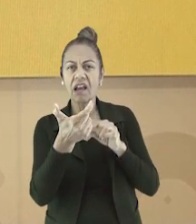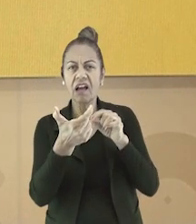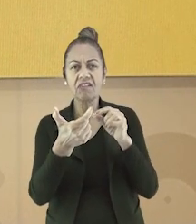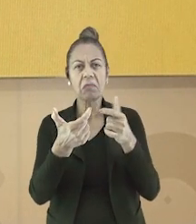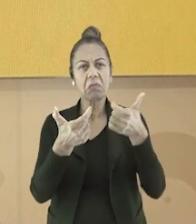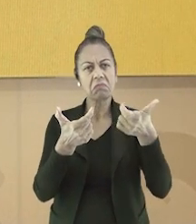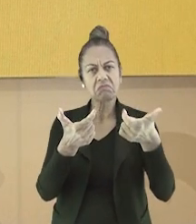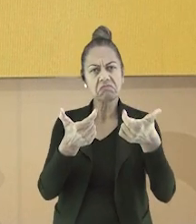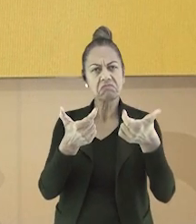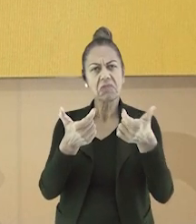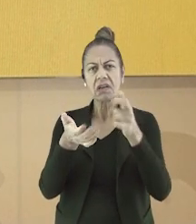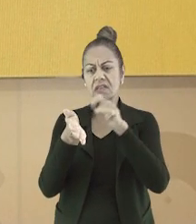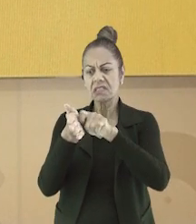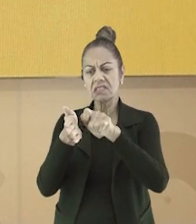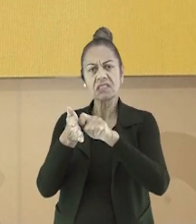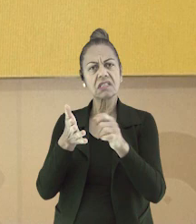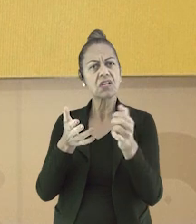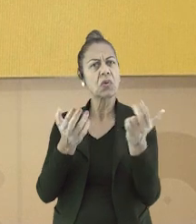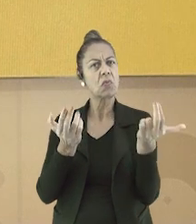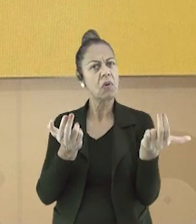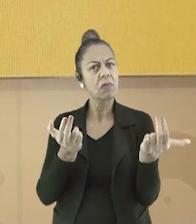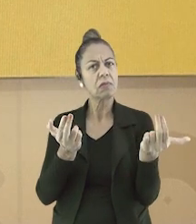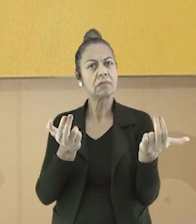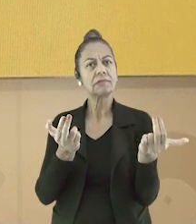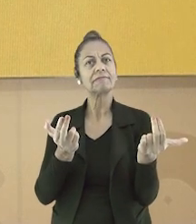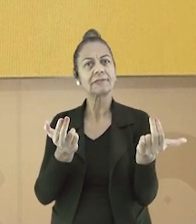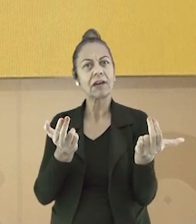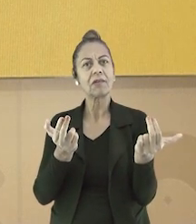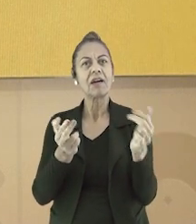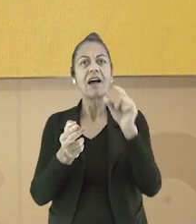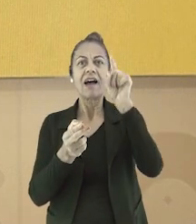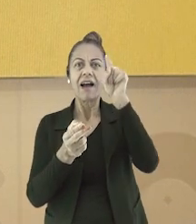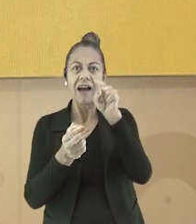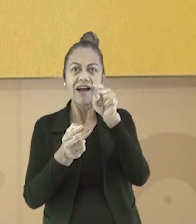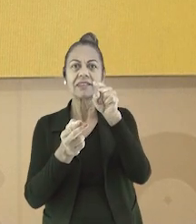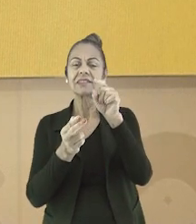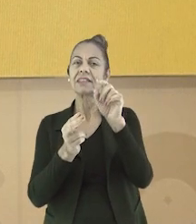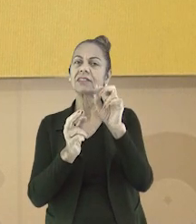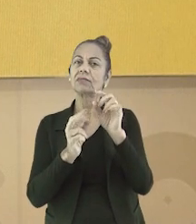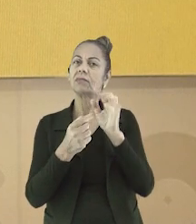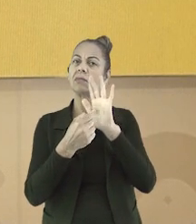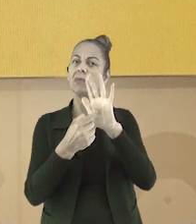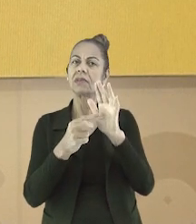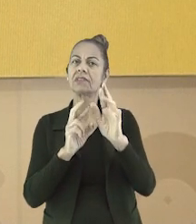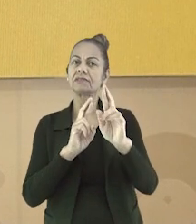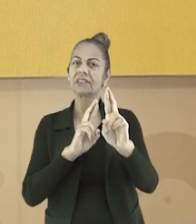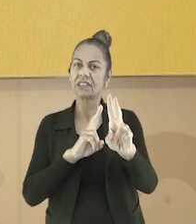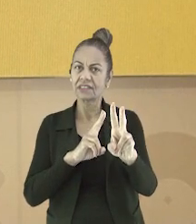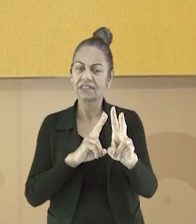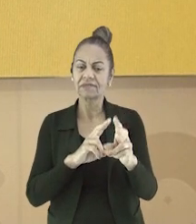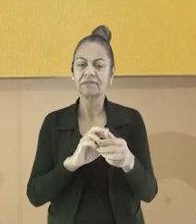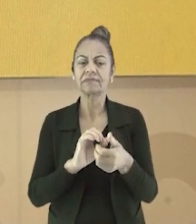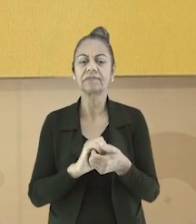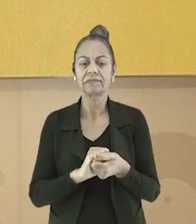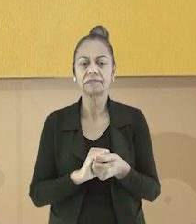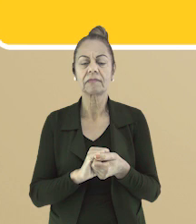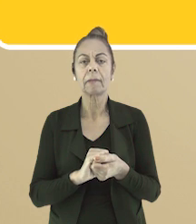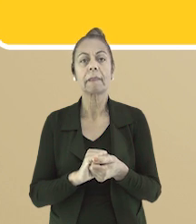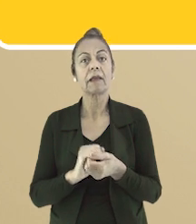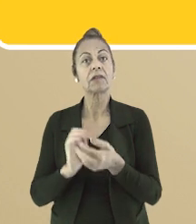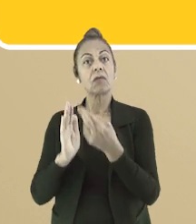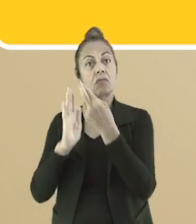de palavras com a mesma escrita. Veja um exemplo de como acontecia antes do novo acordo ortográfico.